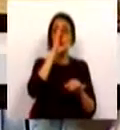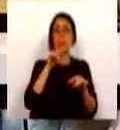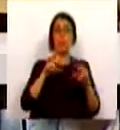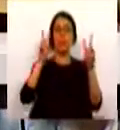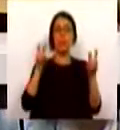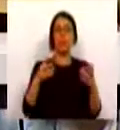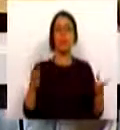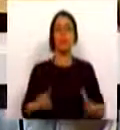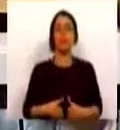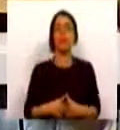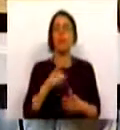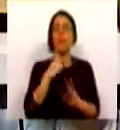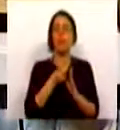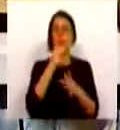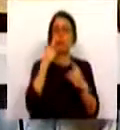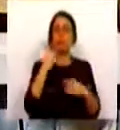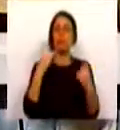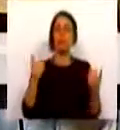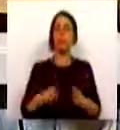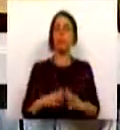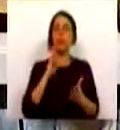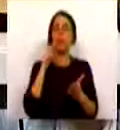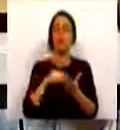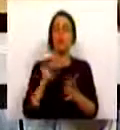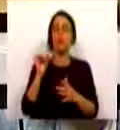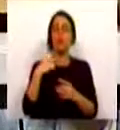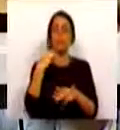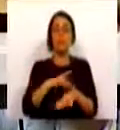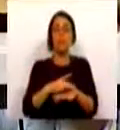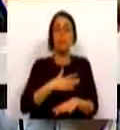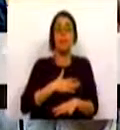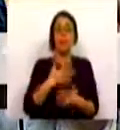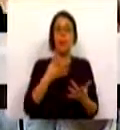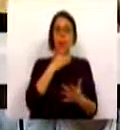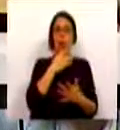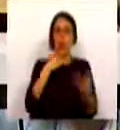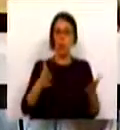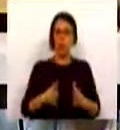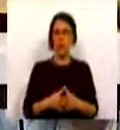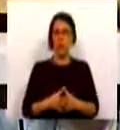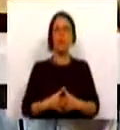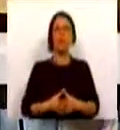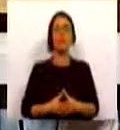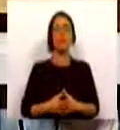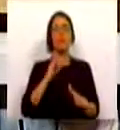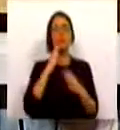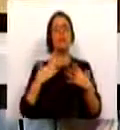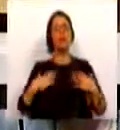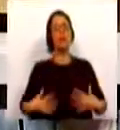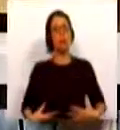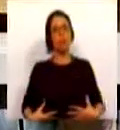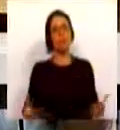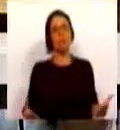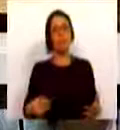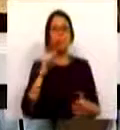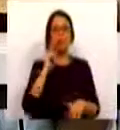matéria e que foram muito públicas, resultaram na sua fascinação pelas cores utilizadas nos uniformes da